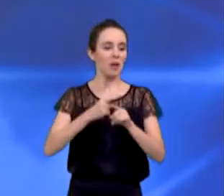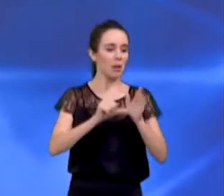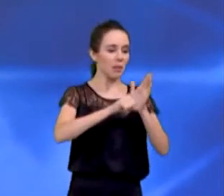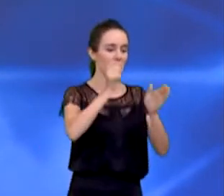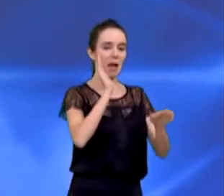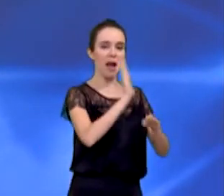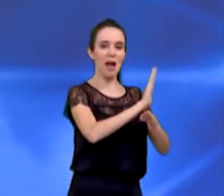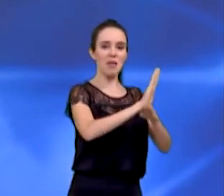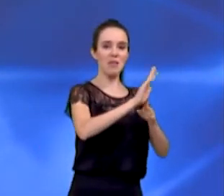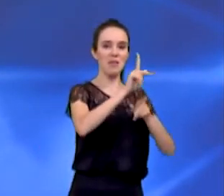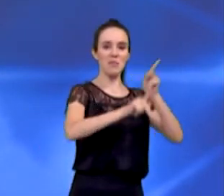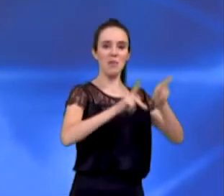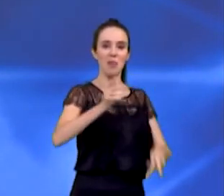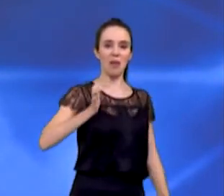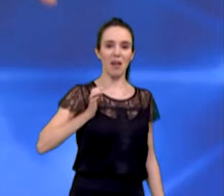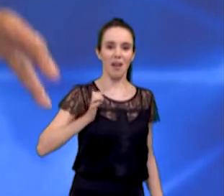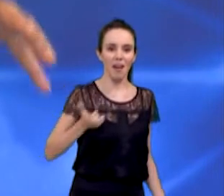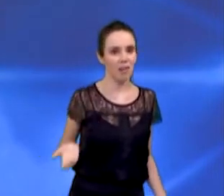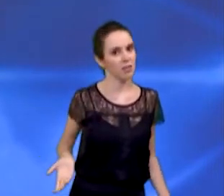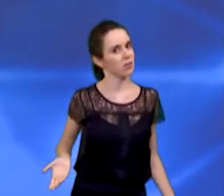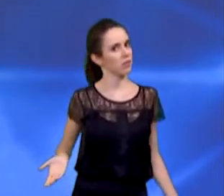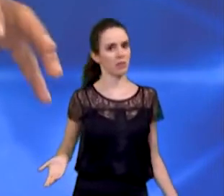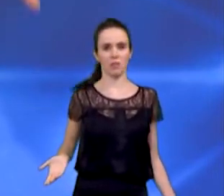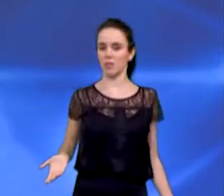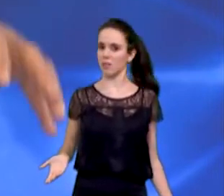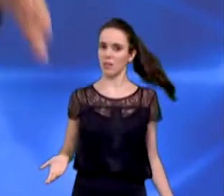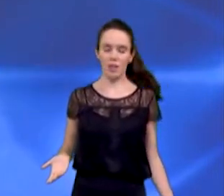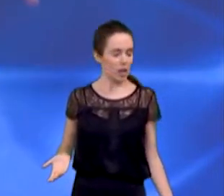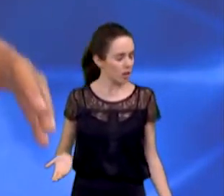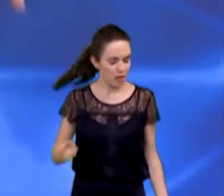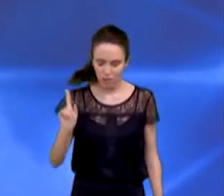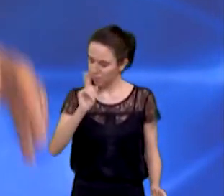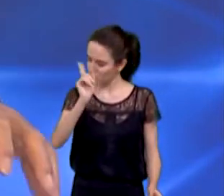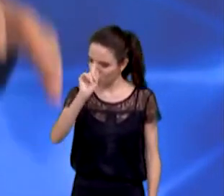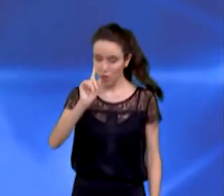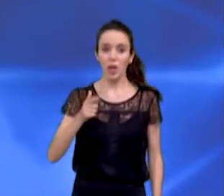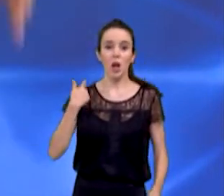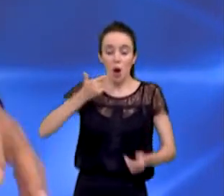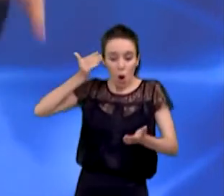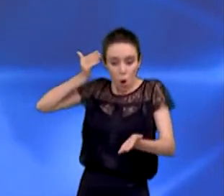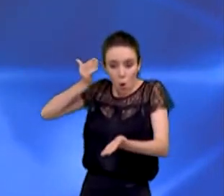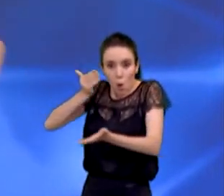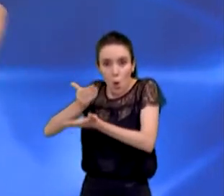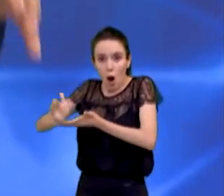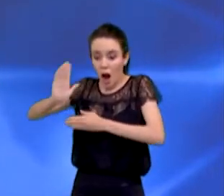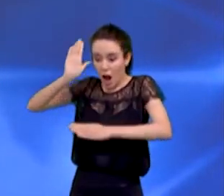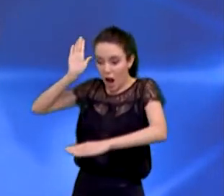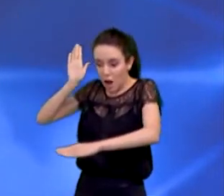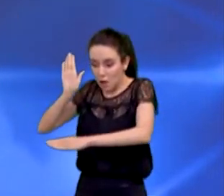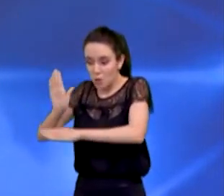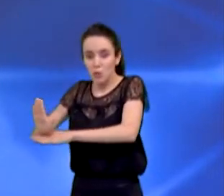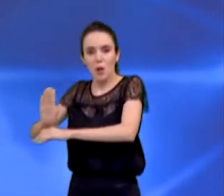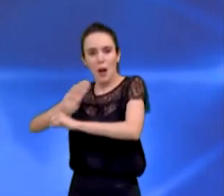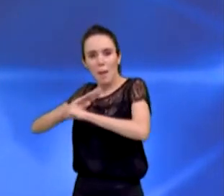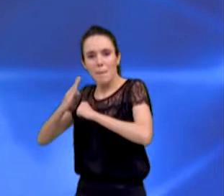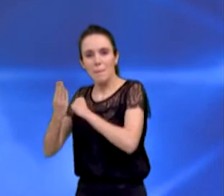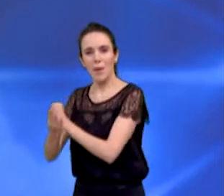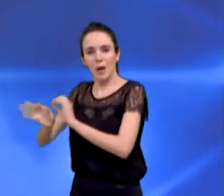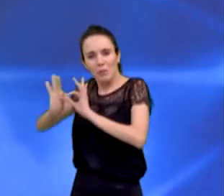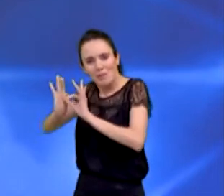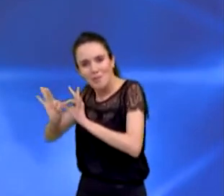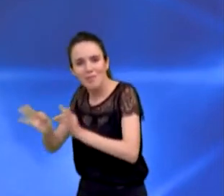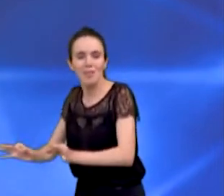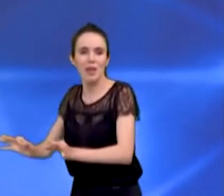inverter essas prioridades. Nós vamos começar a decidir a partir das necessidades dos bairros, das vilas mais distantes do centro.